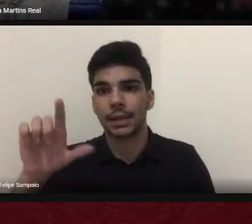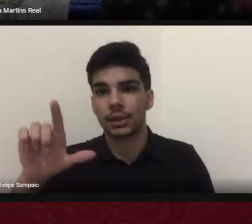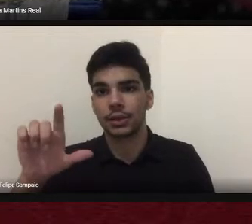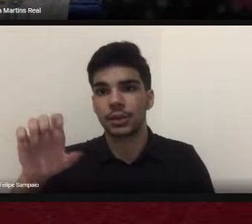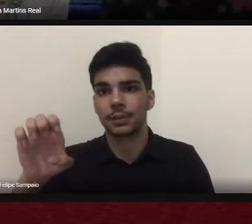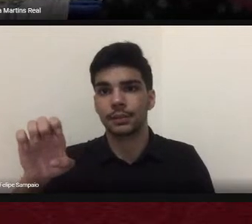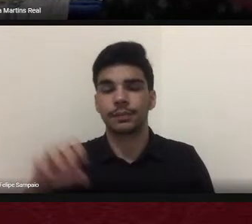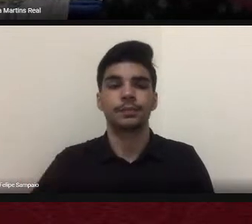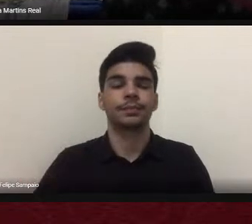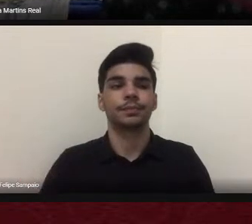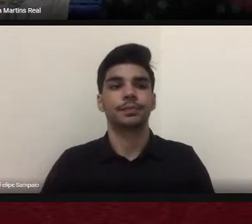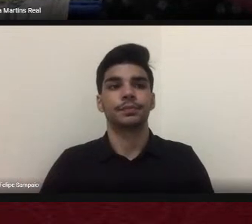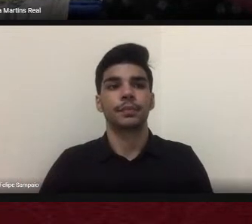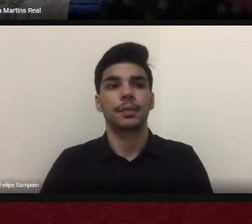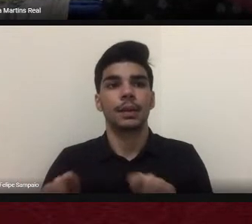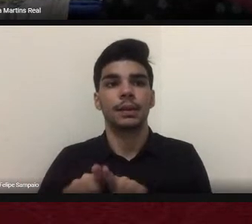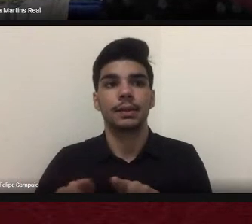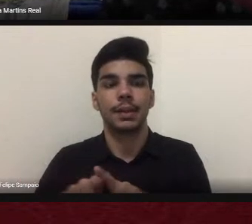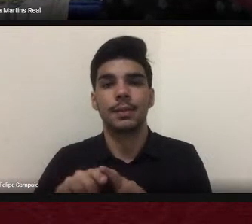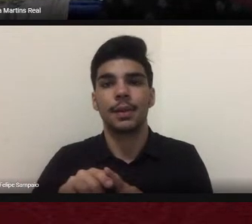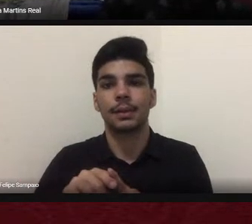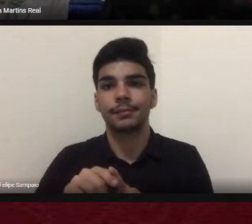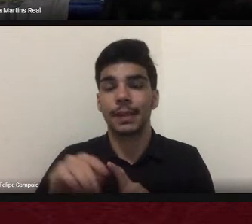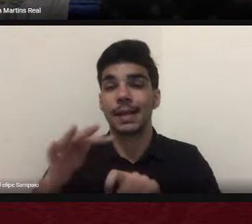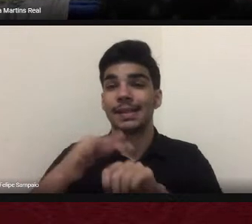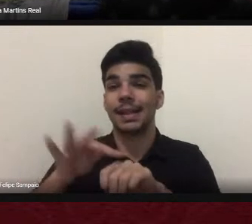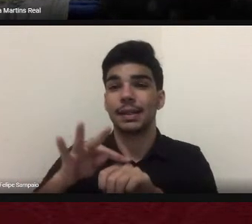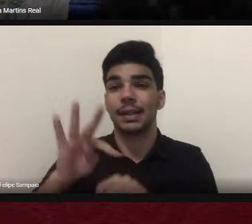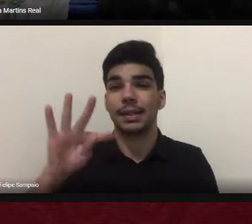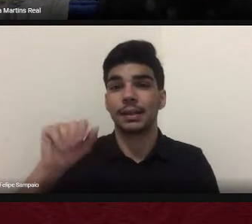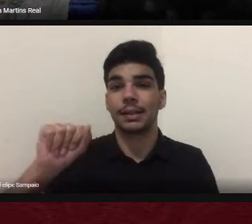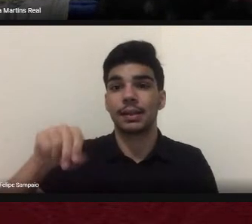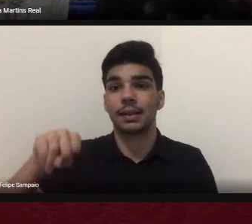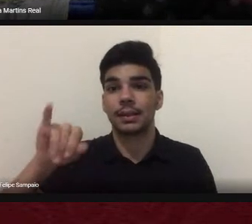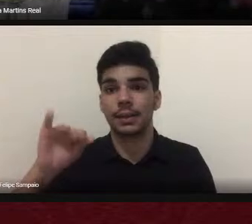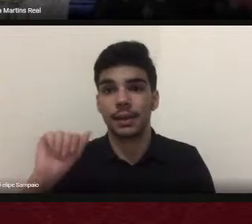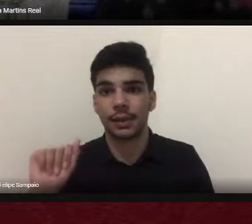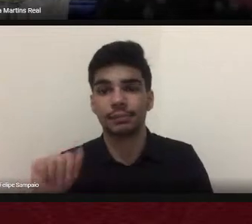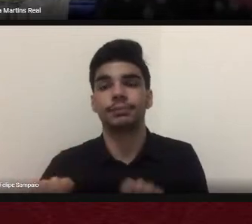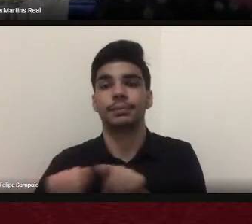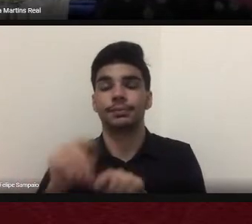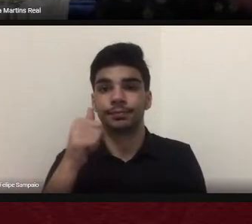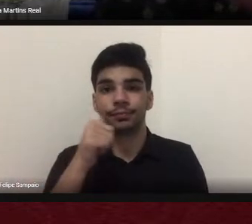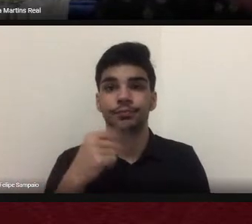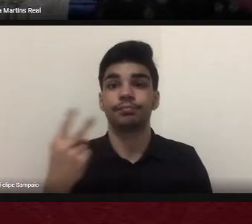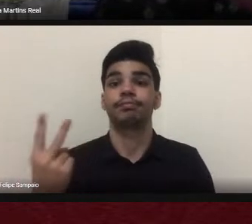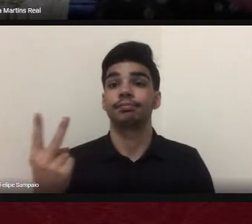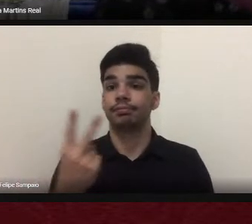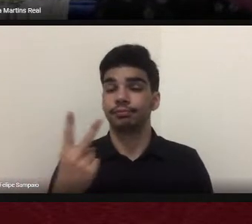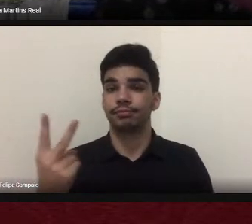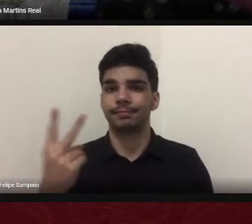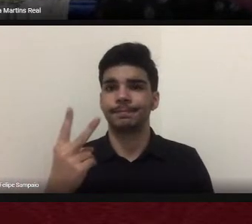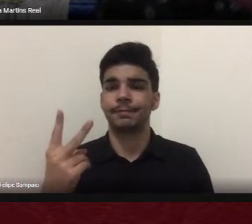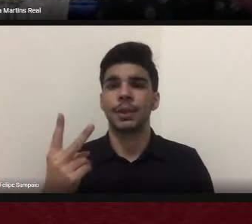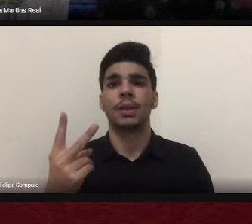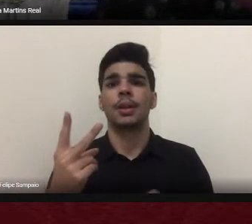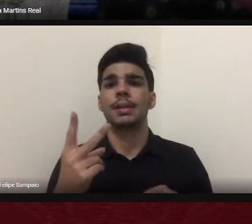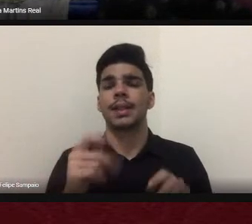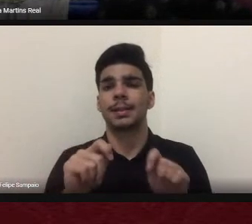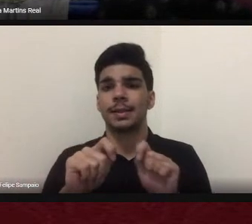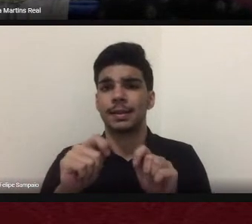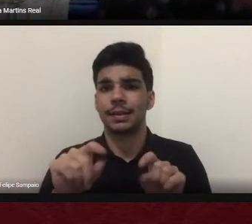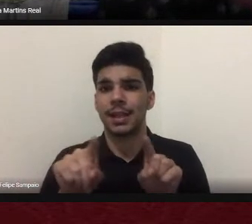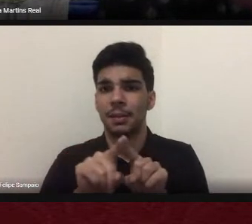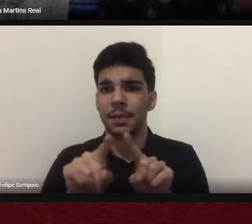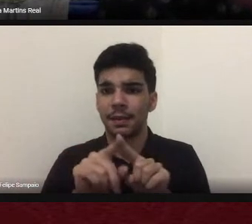técnica Tânia Juscelene Vieira Vilela. Nós também tratamos do PIBID, na UFGD,